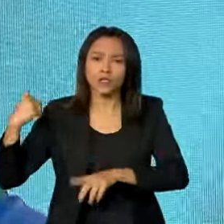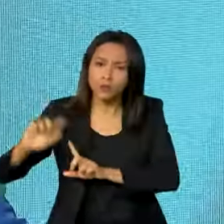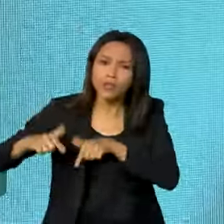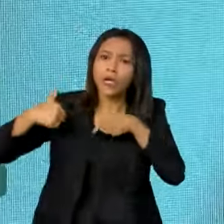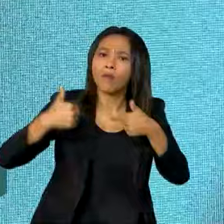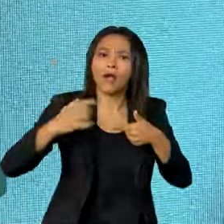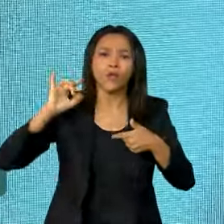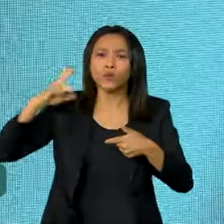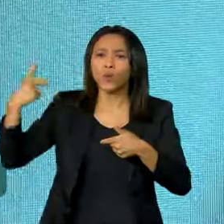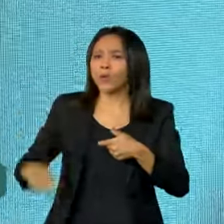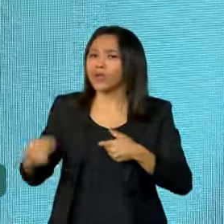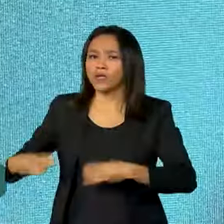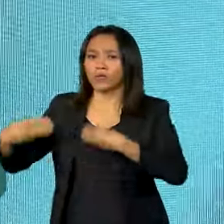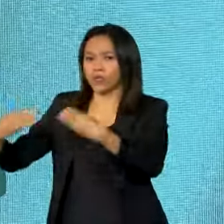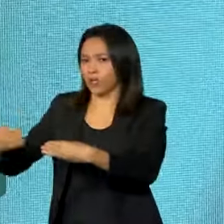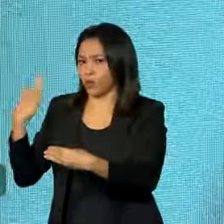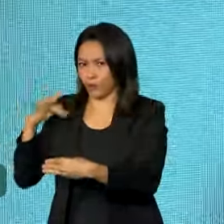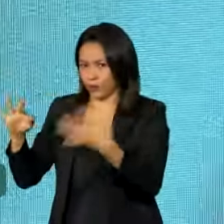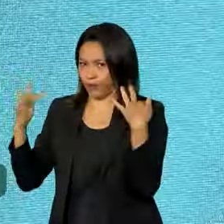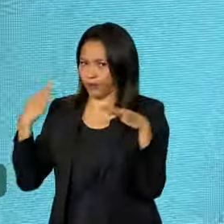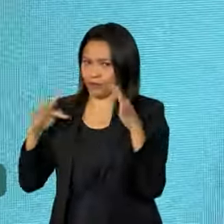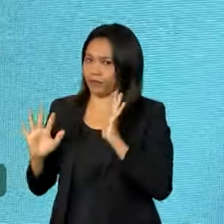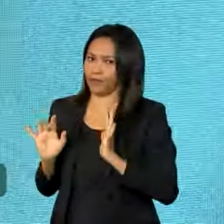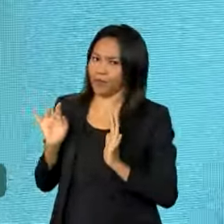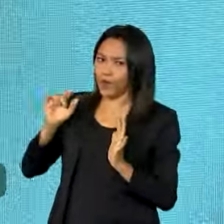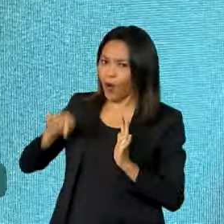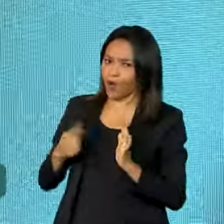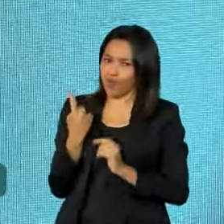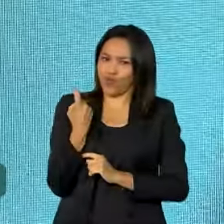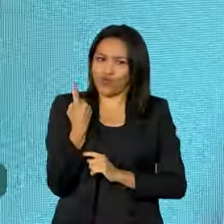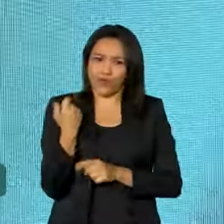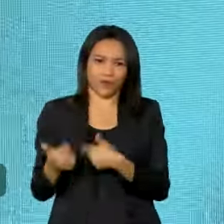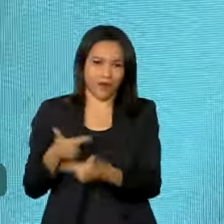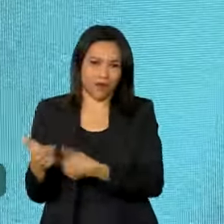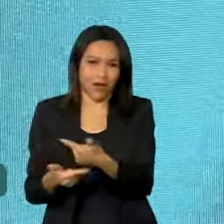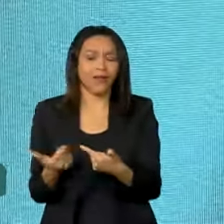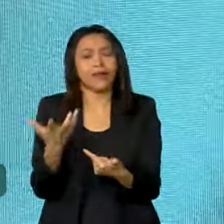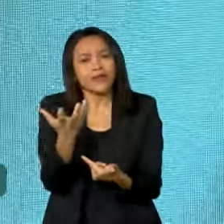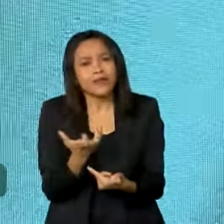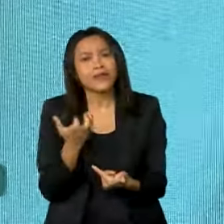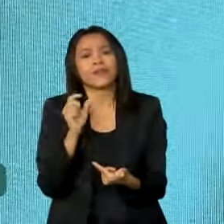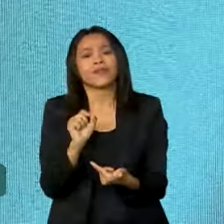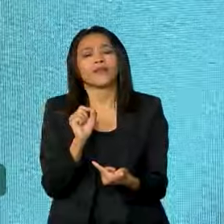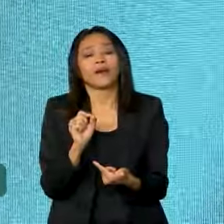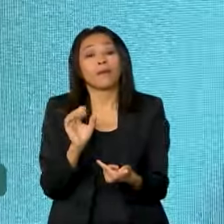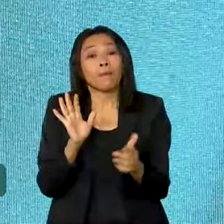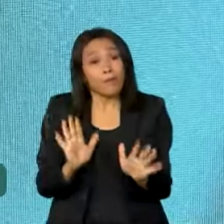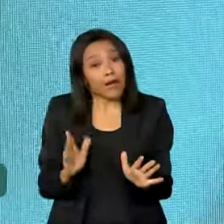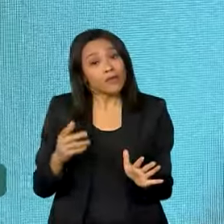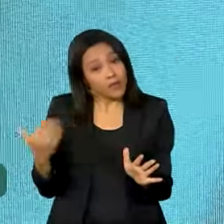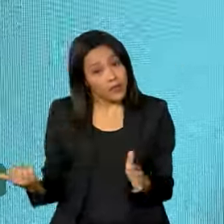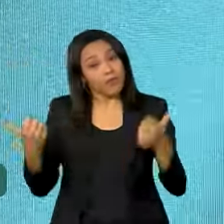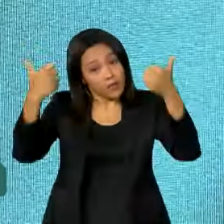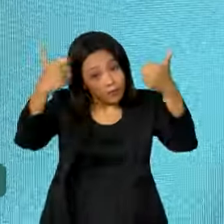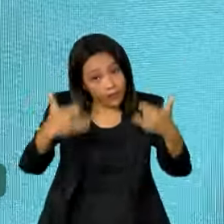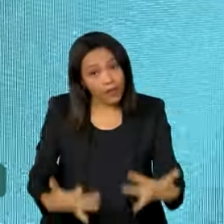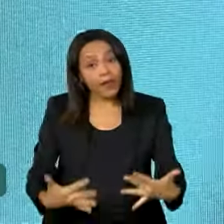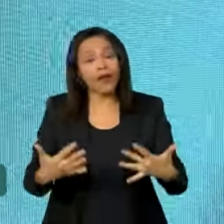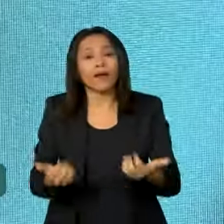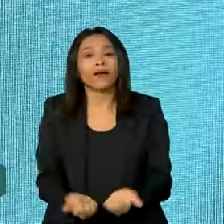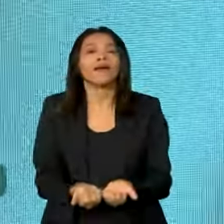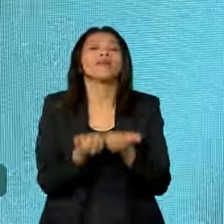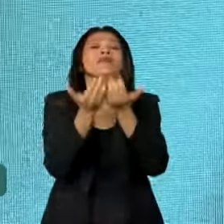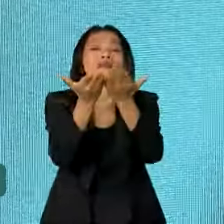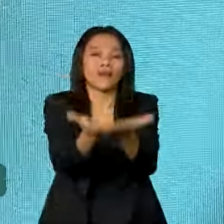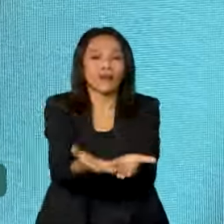aqui do Ministério do Turismo. Eu gostaria muito que a gente pudesse escolher todos esses louros, mas nós precisamos ser justos e entregar a